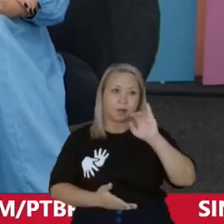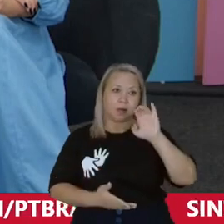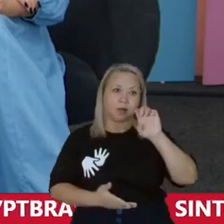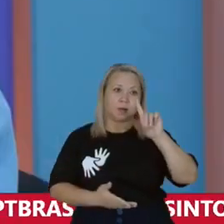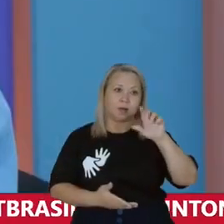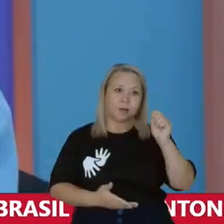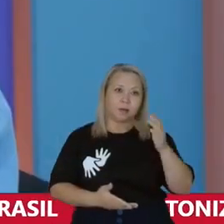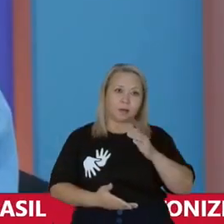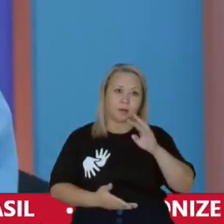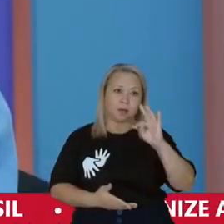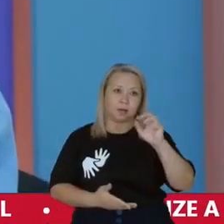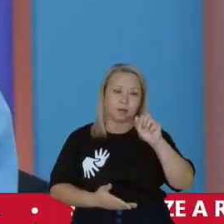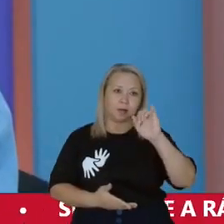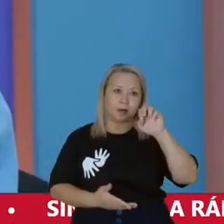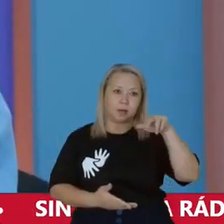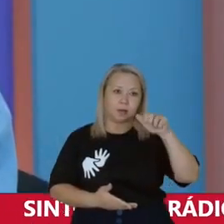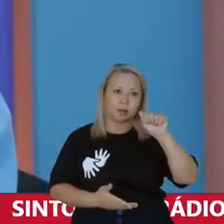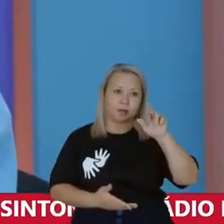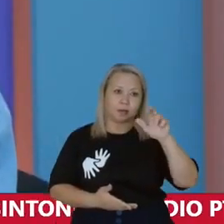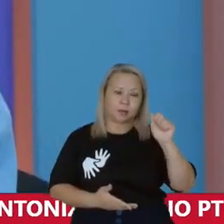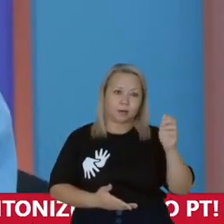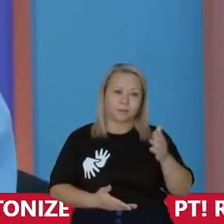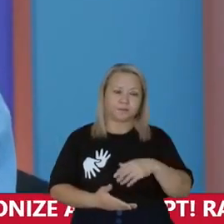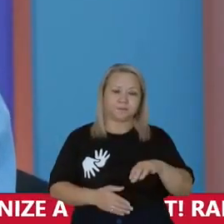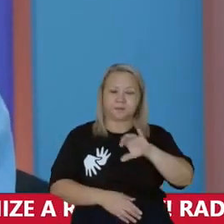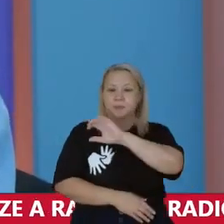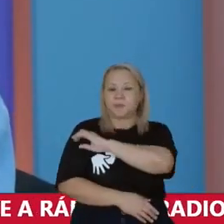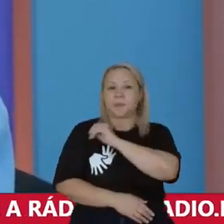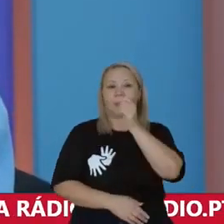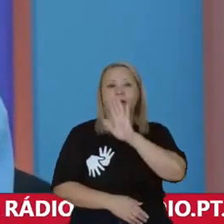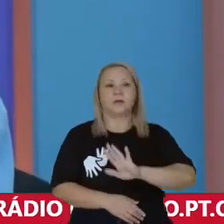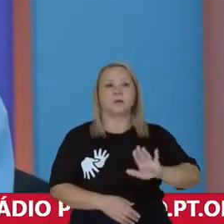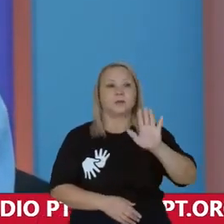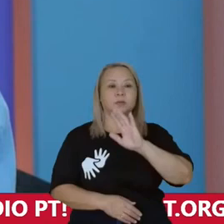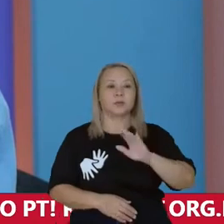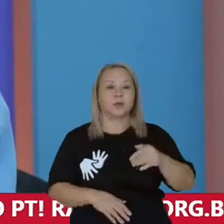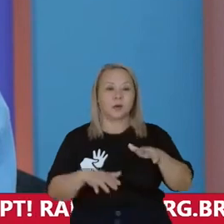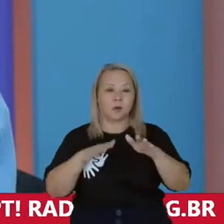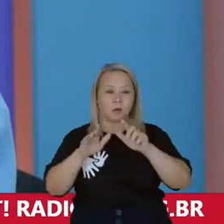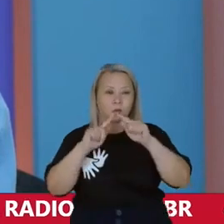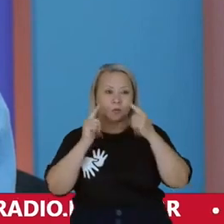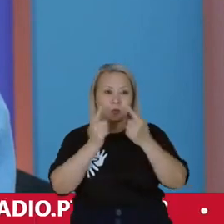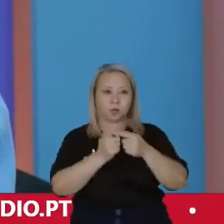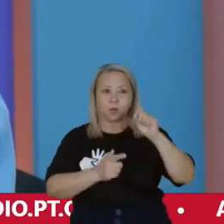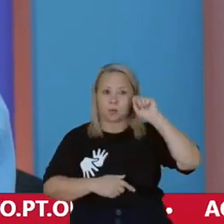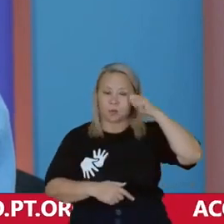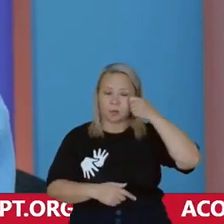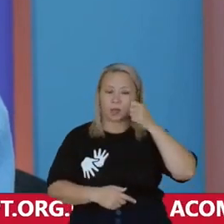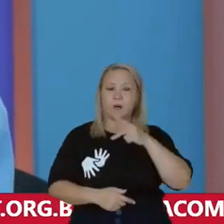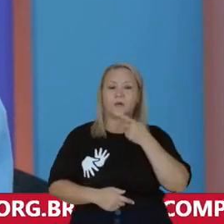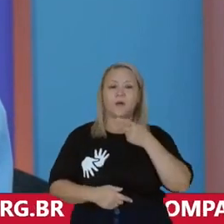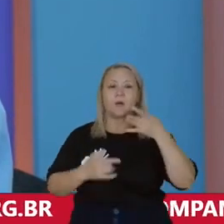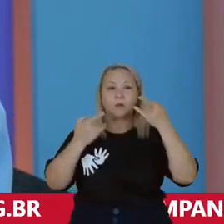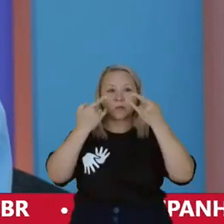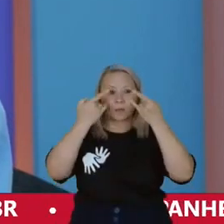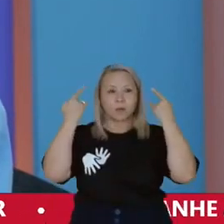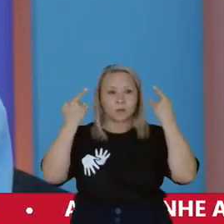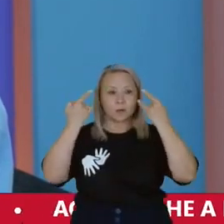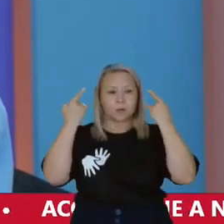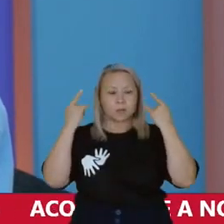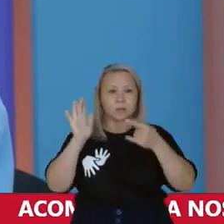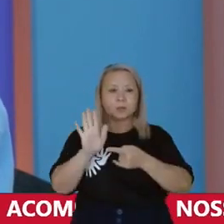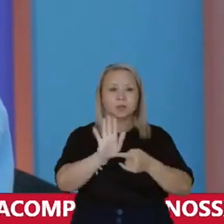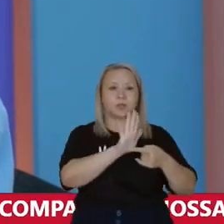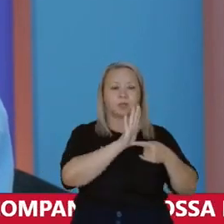Tainara Faria A coordenadora nacional do Movimento Negro Unificado Ieda Leal falou sobre como o capitalismo reflete um